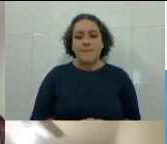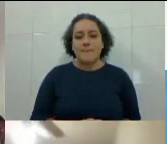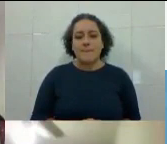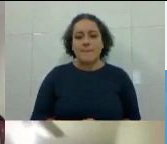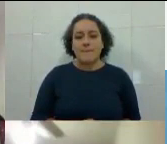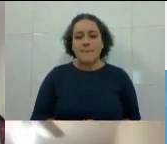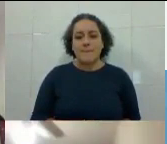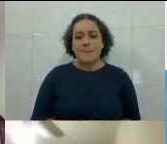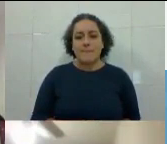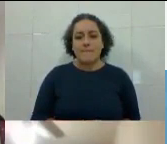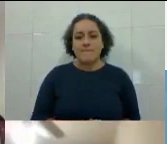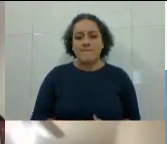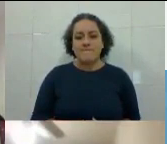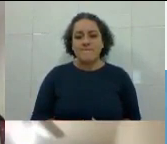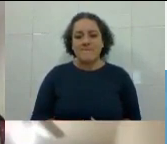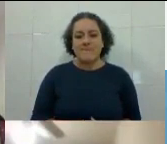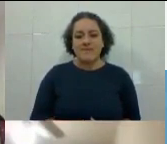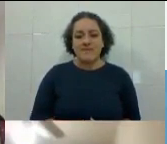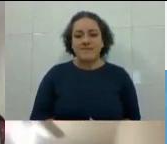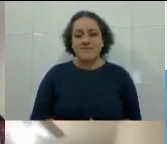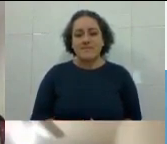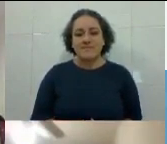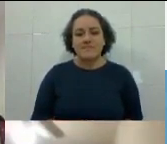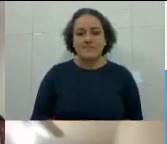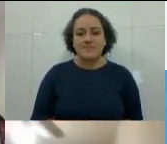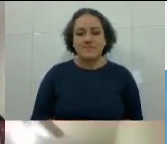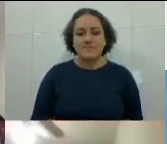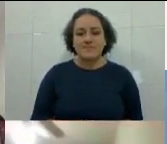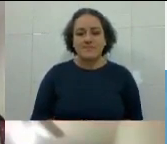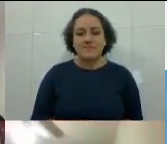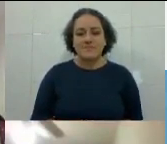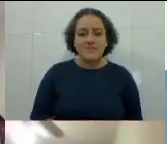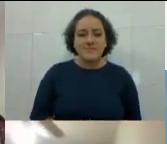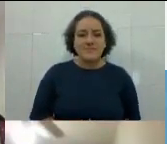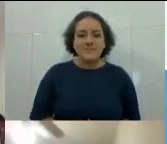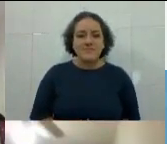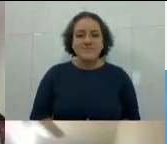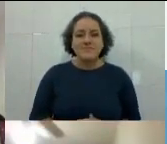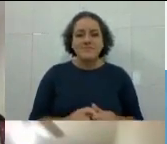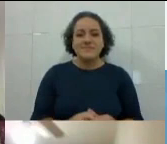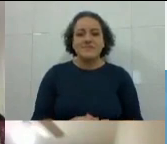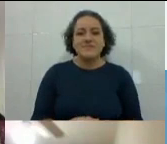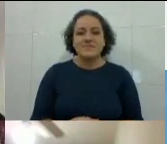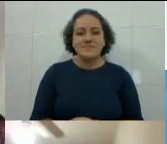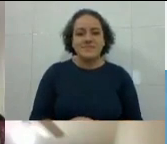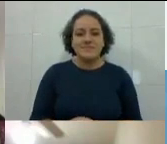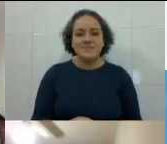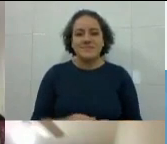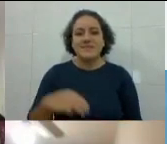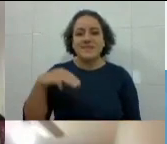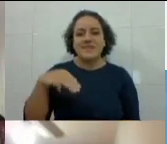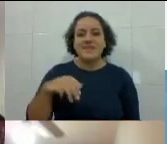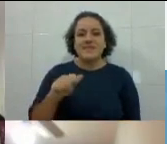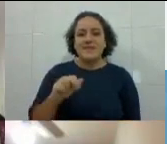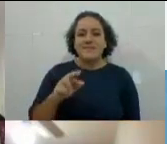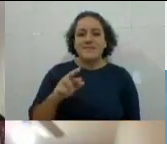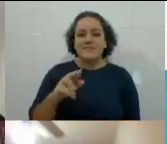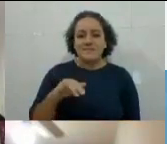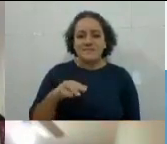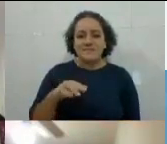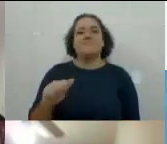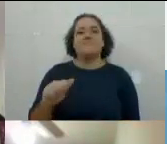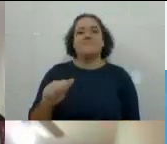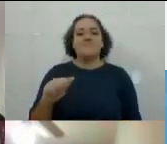em cima da bolinha aí do lado do meu nome, tá bom? Mari, tá com você a bola,